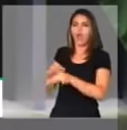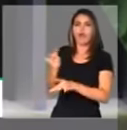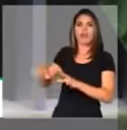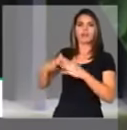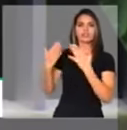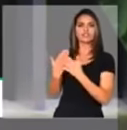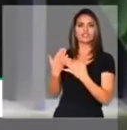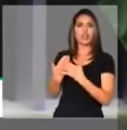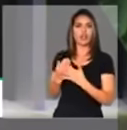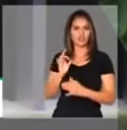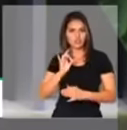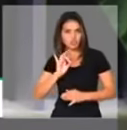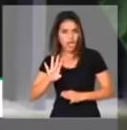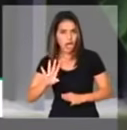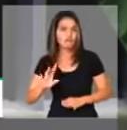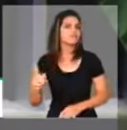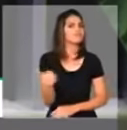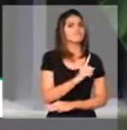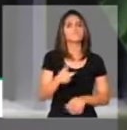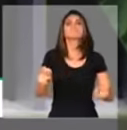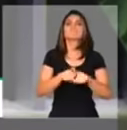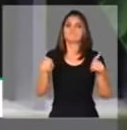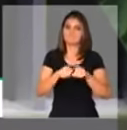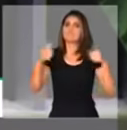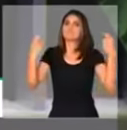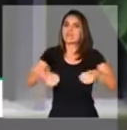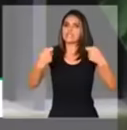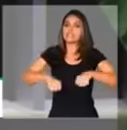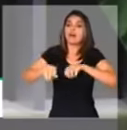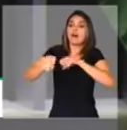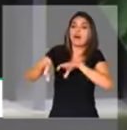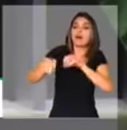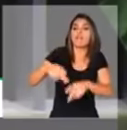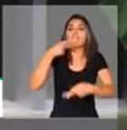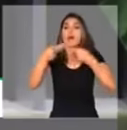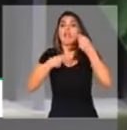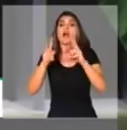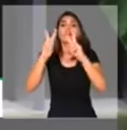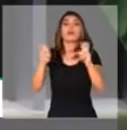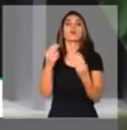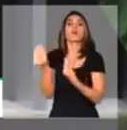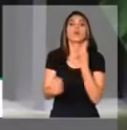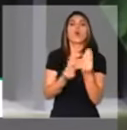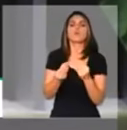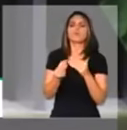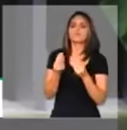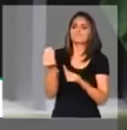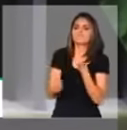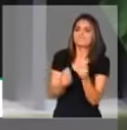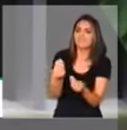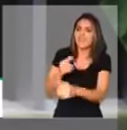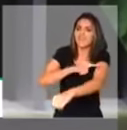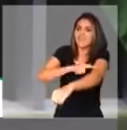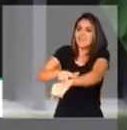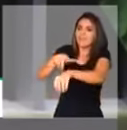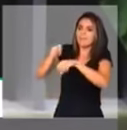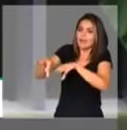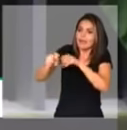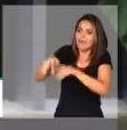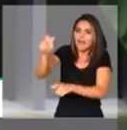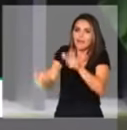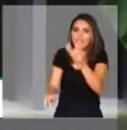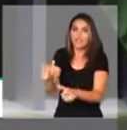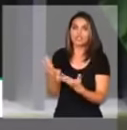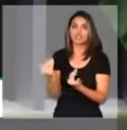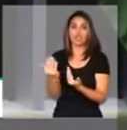Precisamos também falar, ao mesmo tempo, sobre como que a gente prepara nossos jovens para um mundo de trabalho